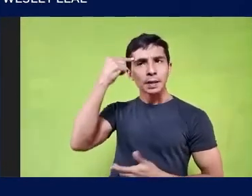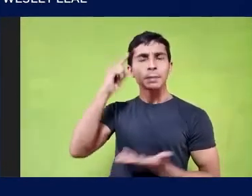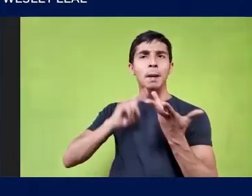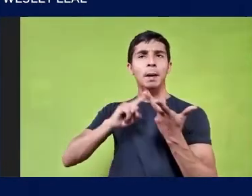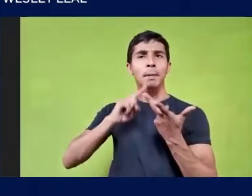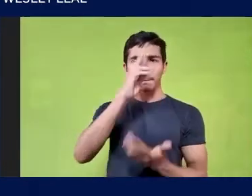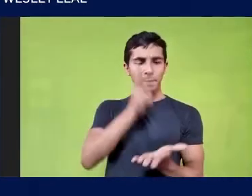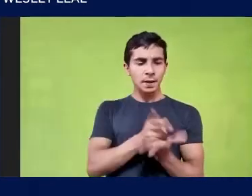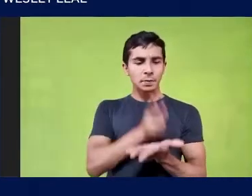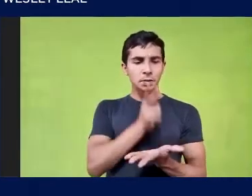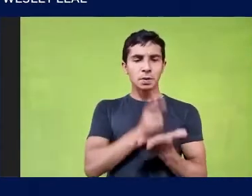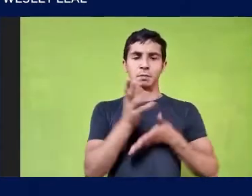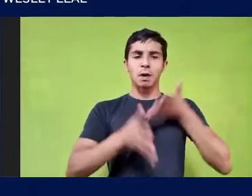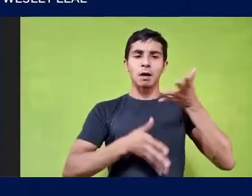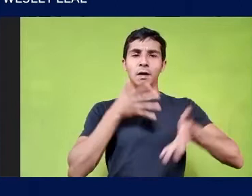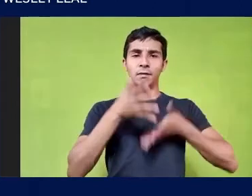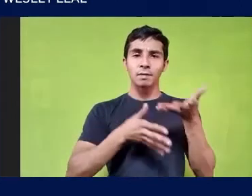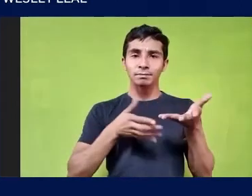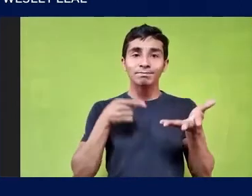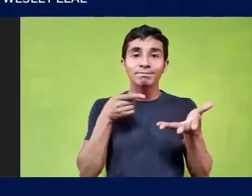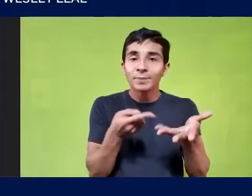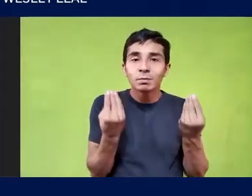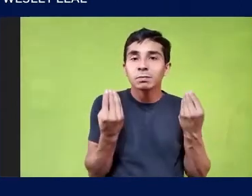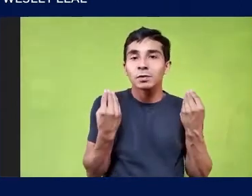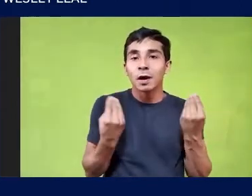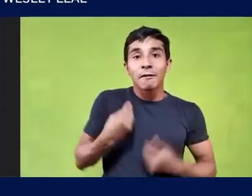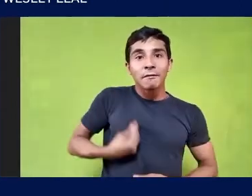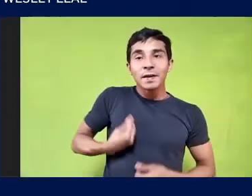Calcificados E te tiram Da possibilidade De viver Uma experiência